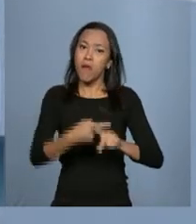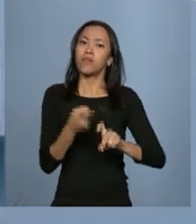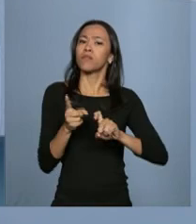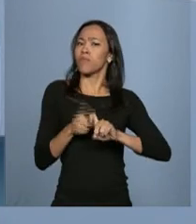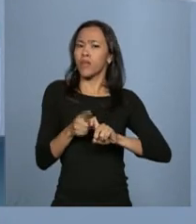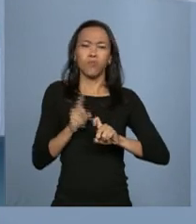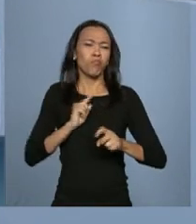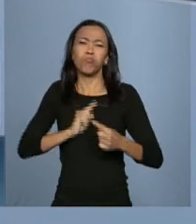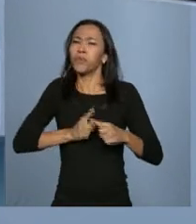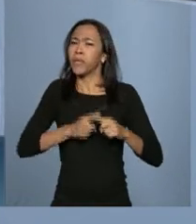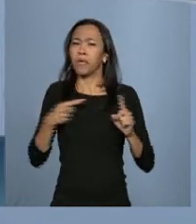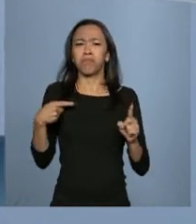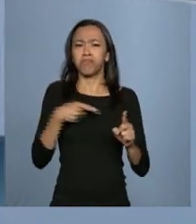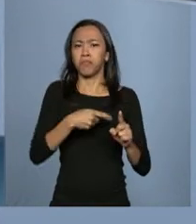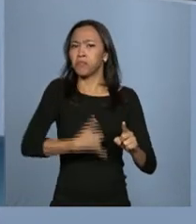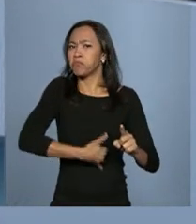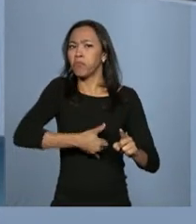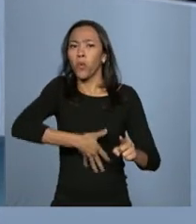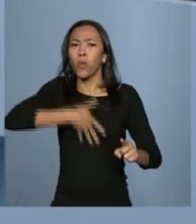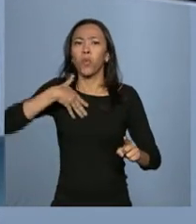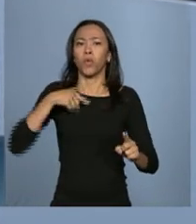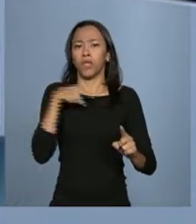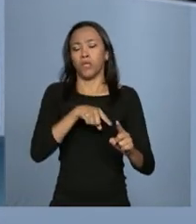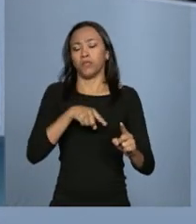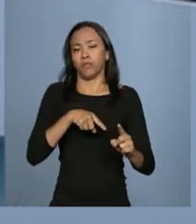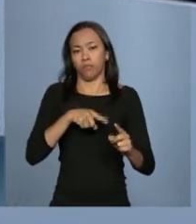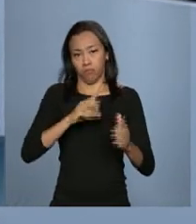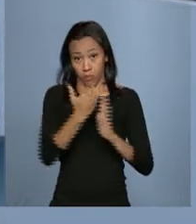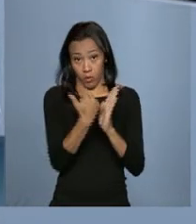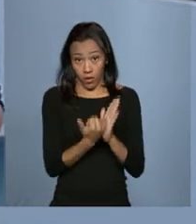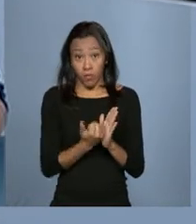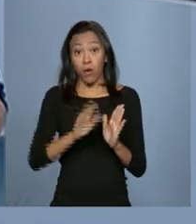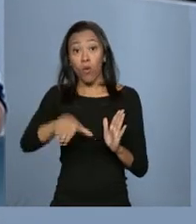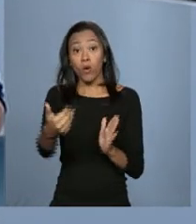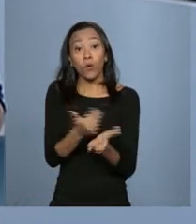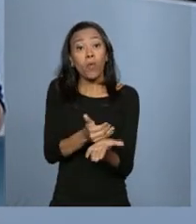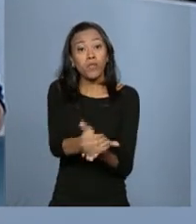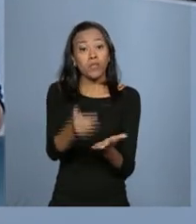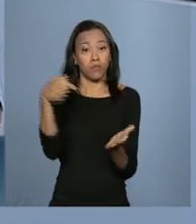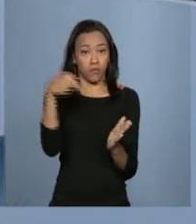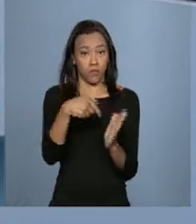orgulho do Mais Médicos? Porque quando nós começamos esse programa,